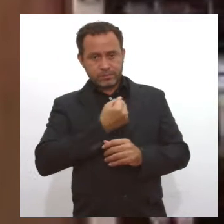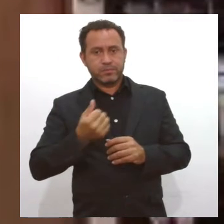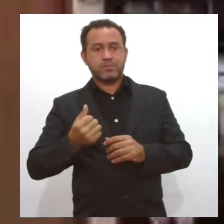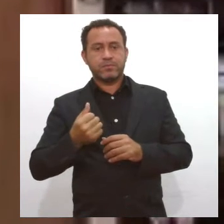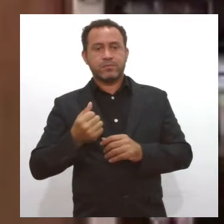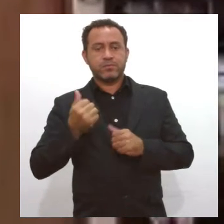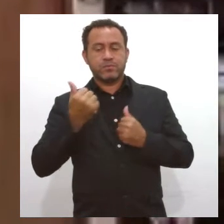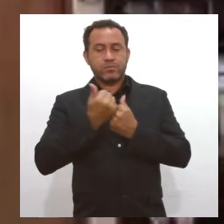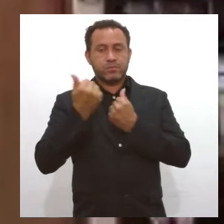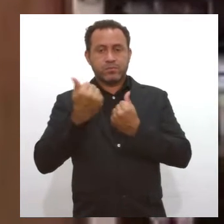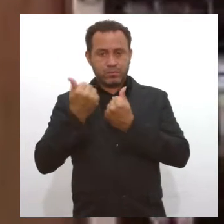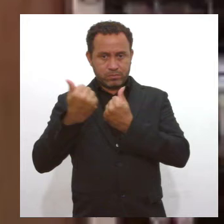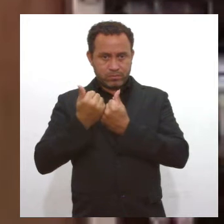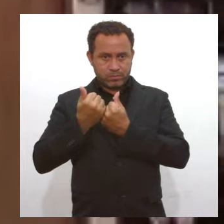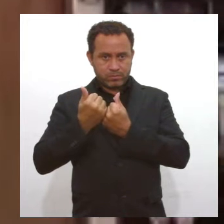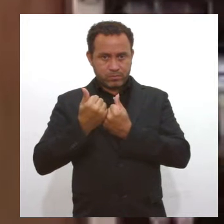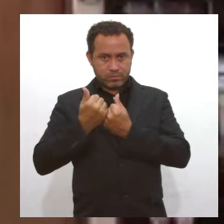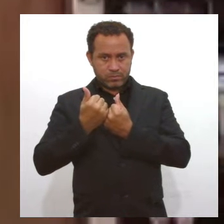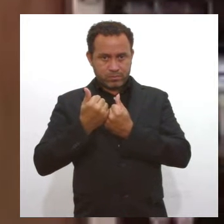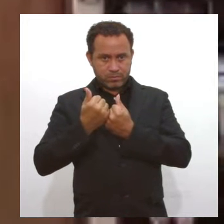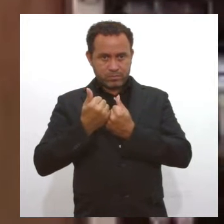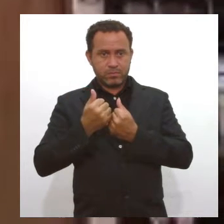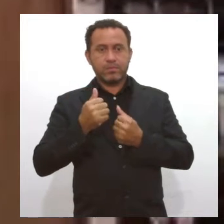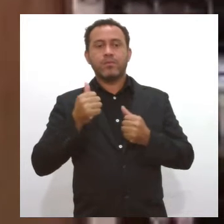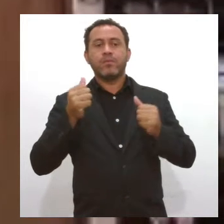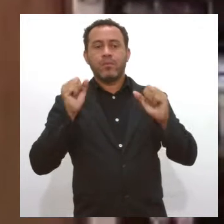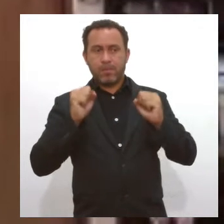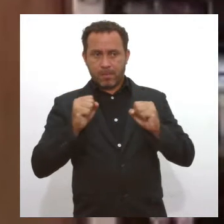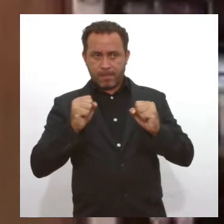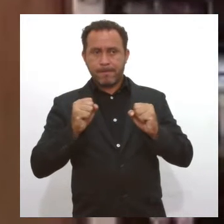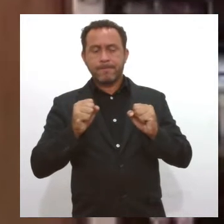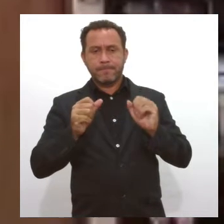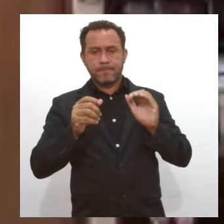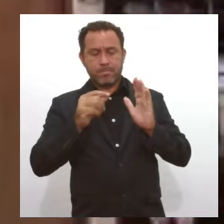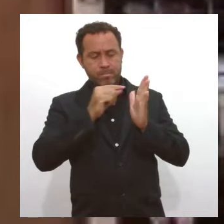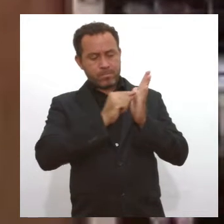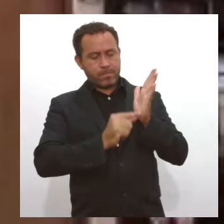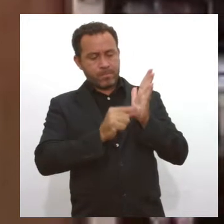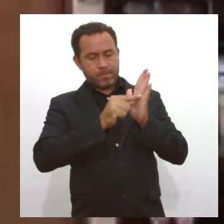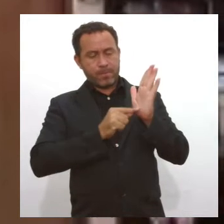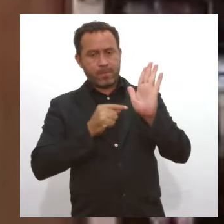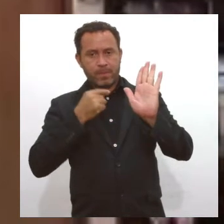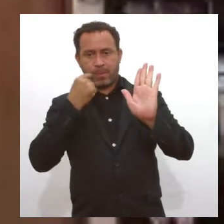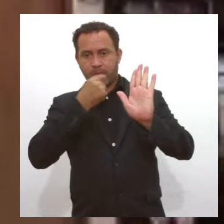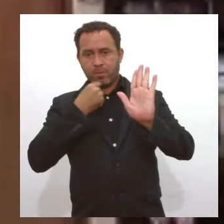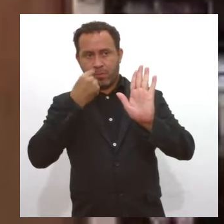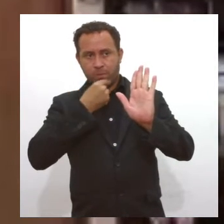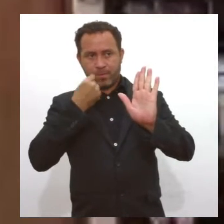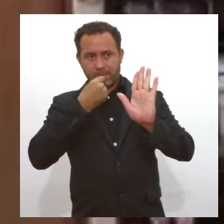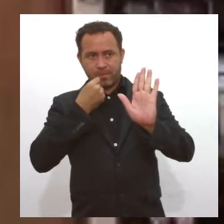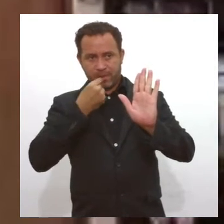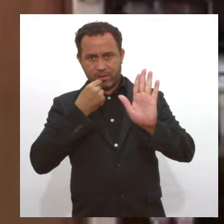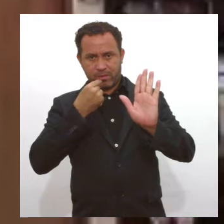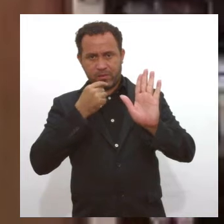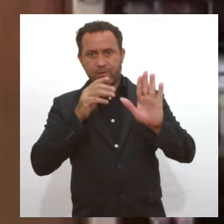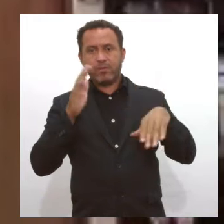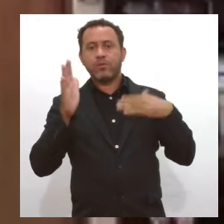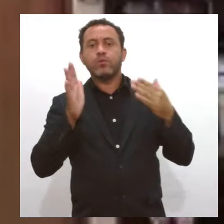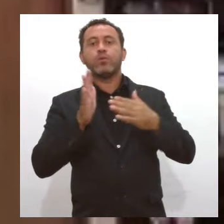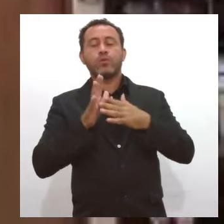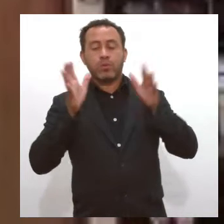o auxílio. Ela pode fazer o X vermelho e apresentar na farmácia, na mão e apresentar na farmácia, que aí todos estarão